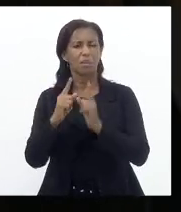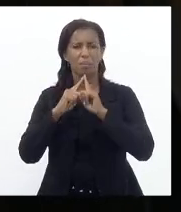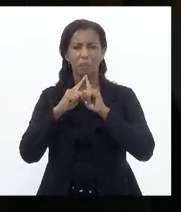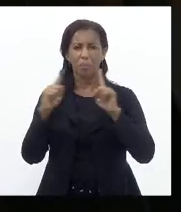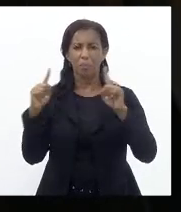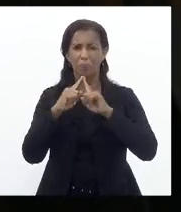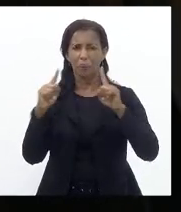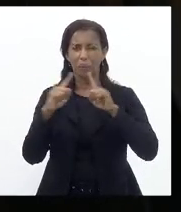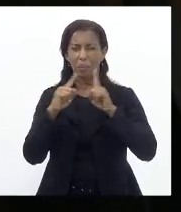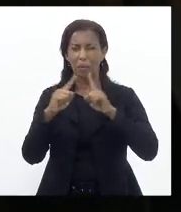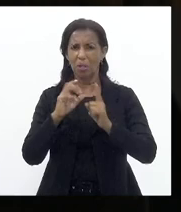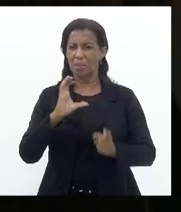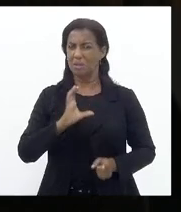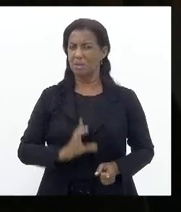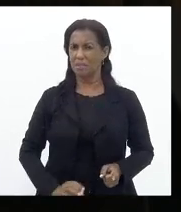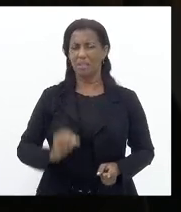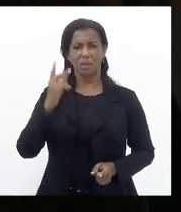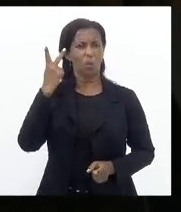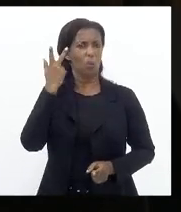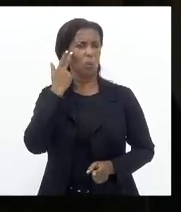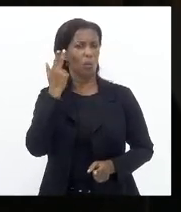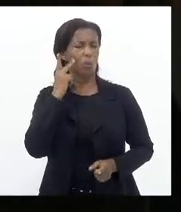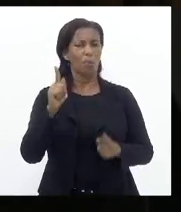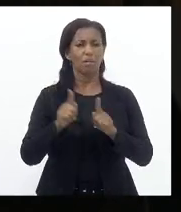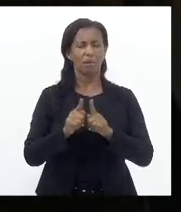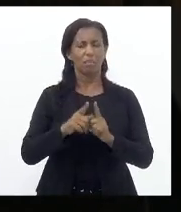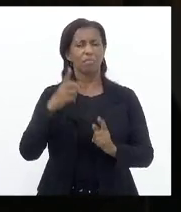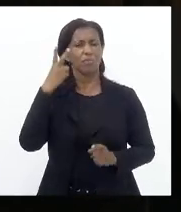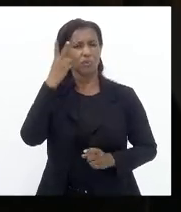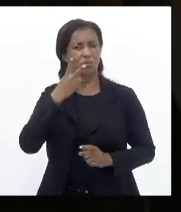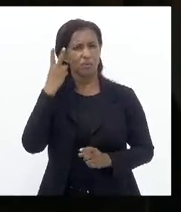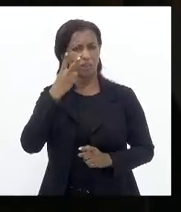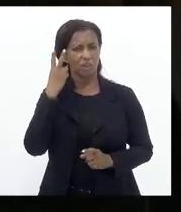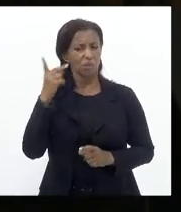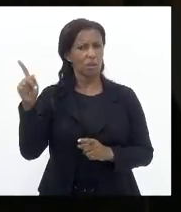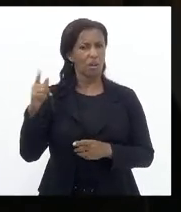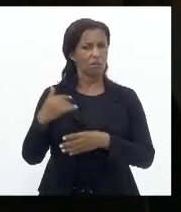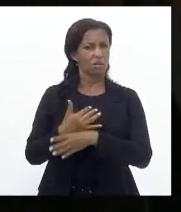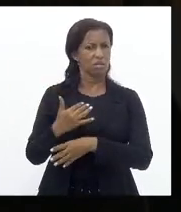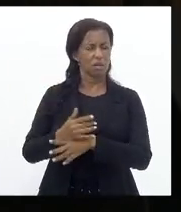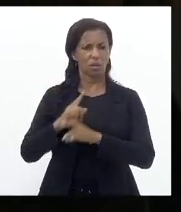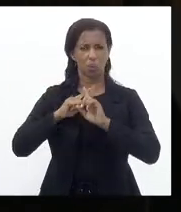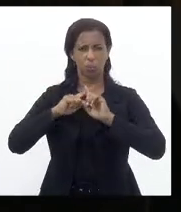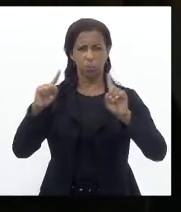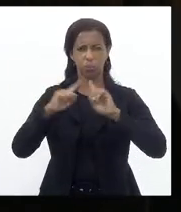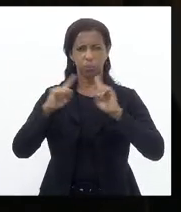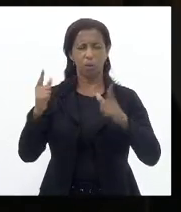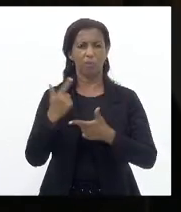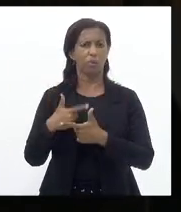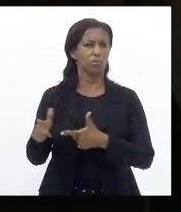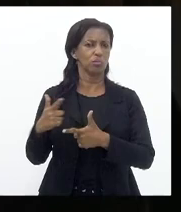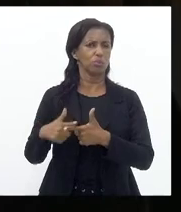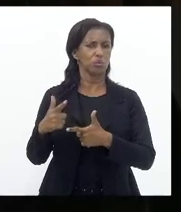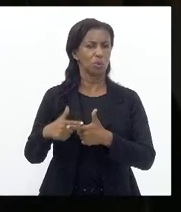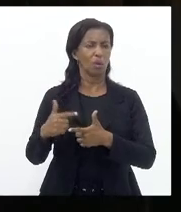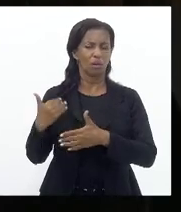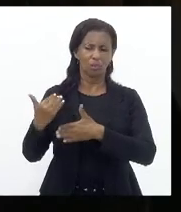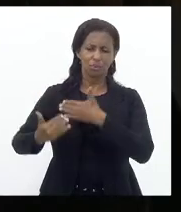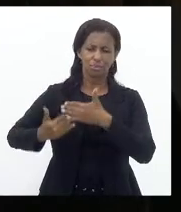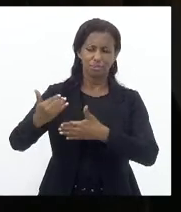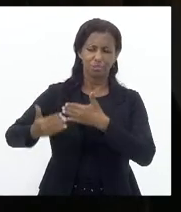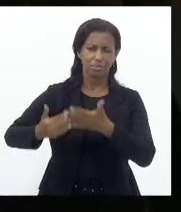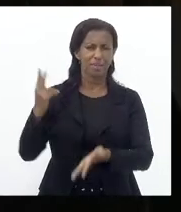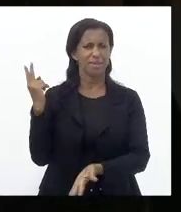só De cidadãos comuns Mas também Dos vereadores Da cidade Falando Deste problema Recorrente